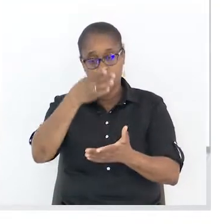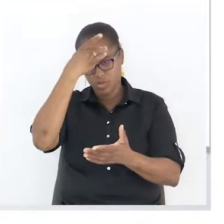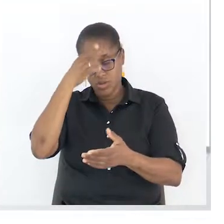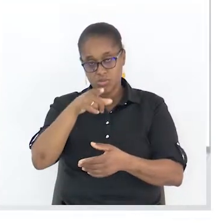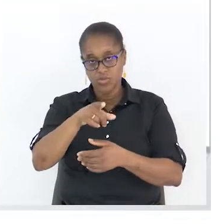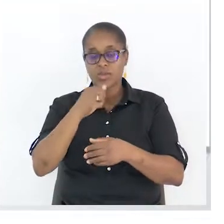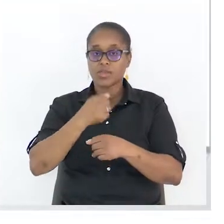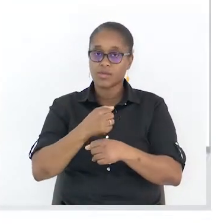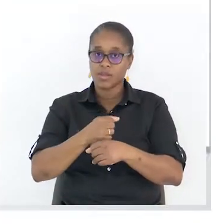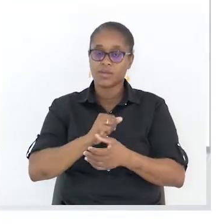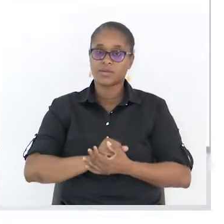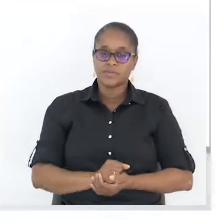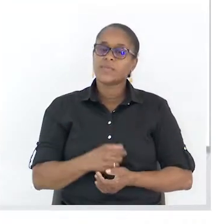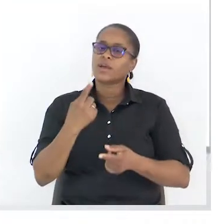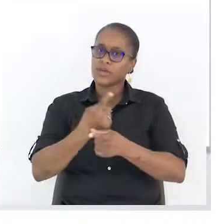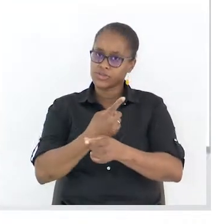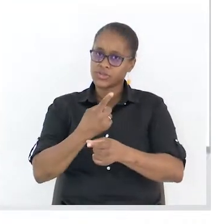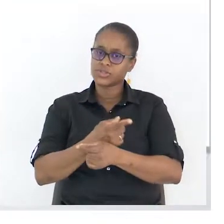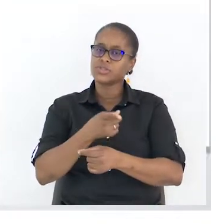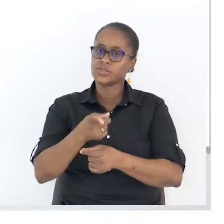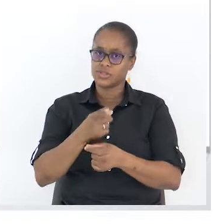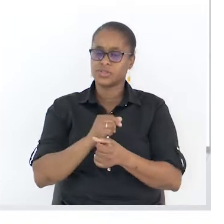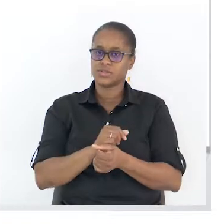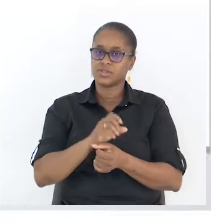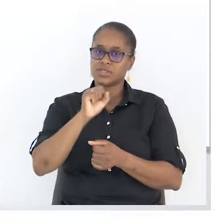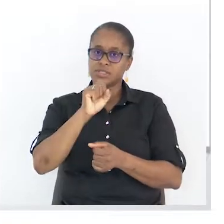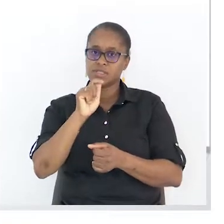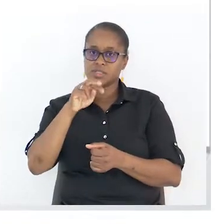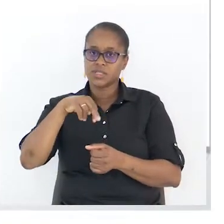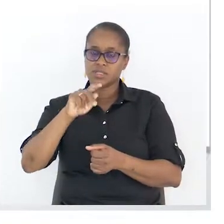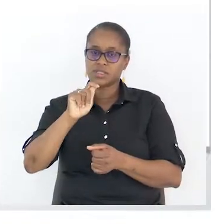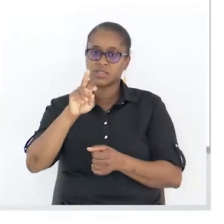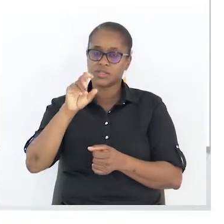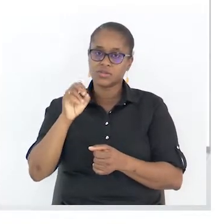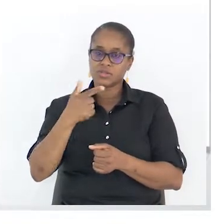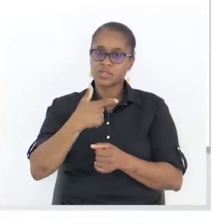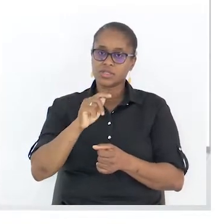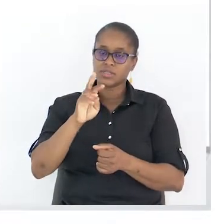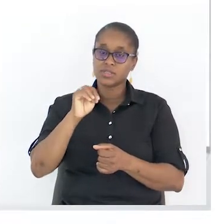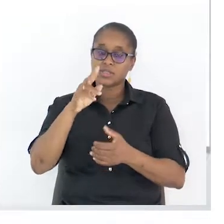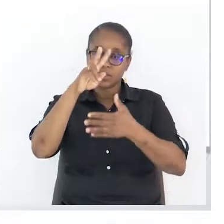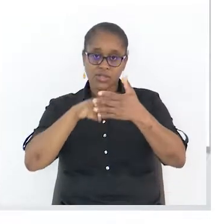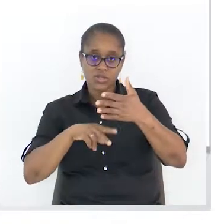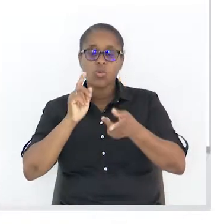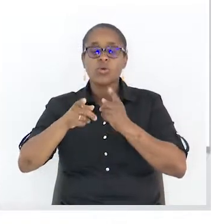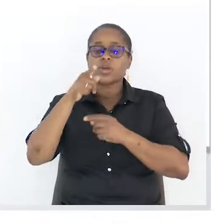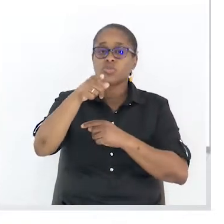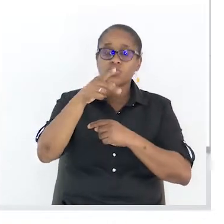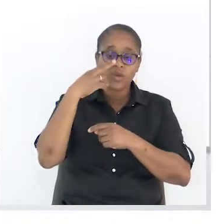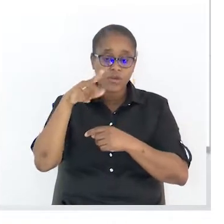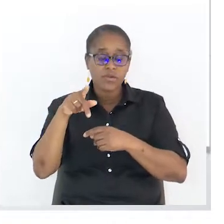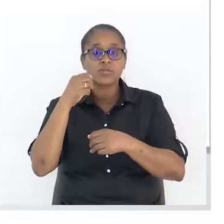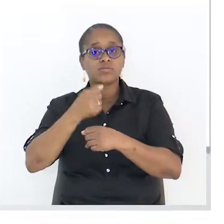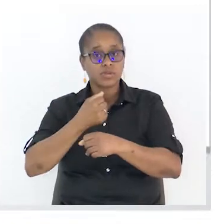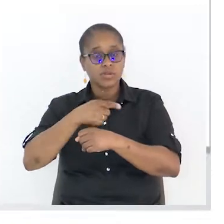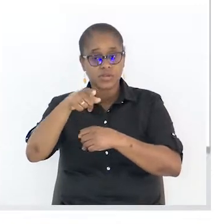desse género textual. O que é que tu vais encontrar na produção desse texto? O que é que tens lá? Primeiro, baseia-se em um